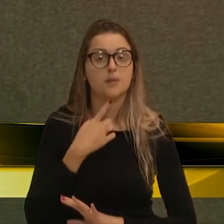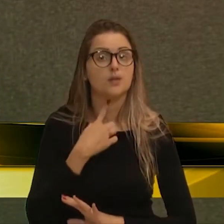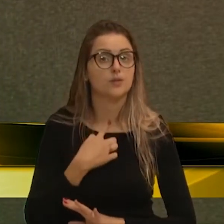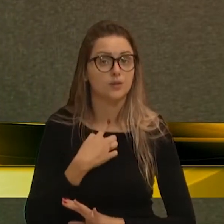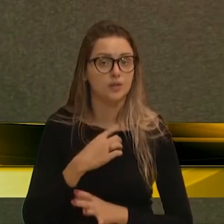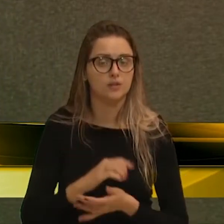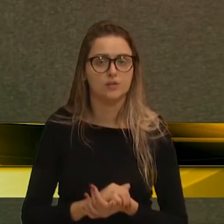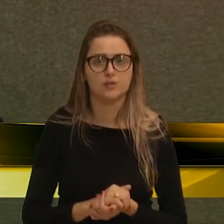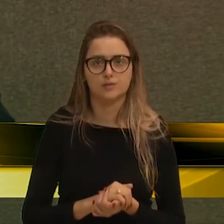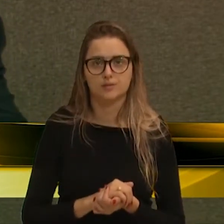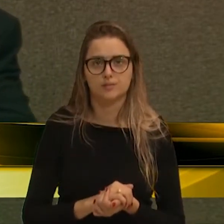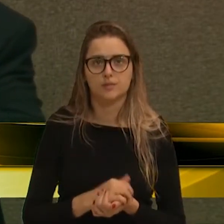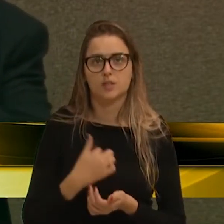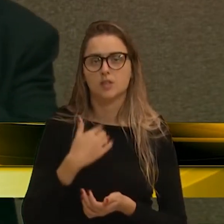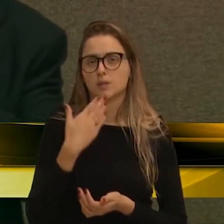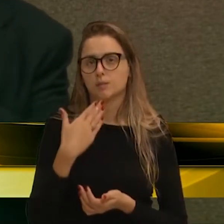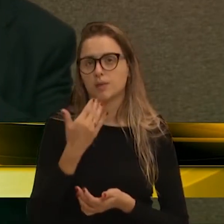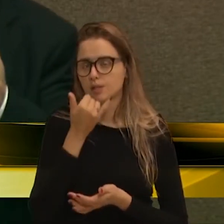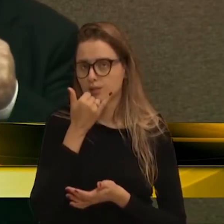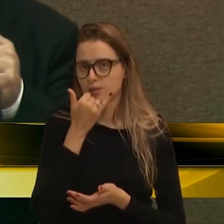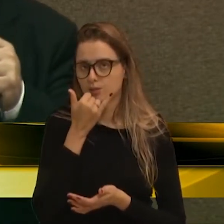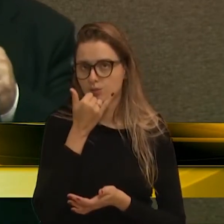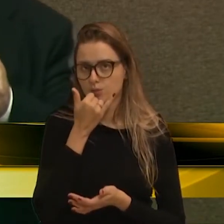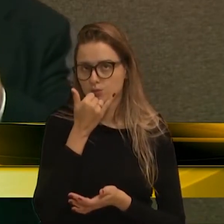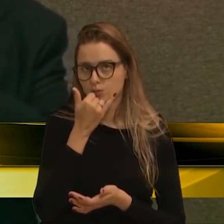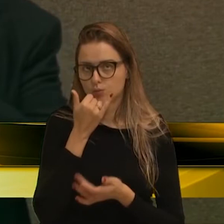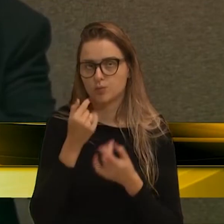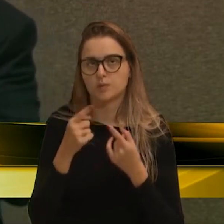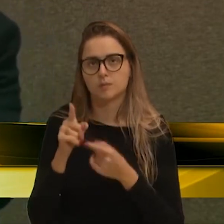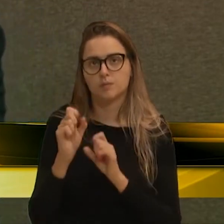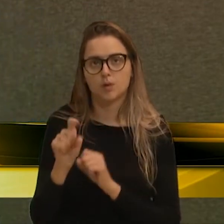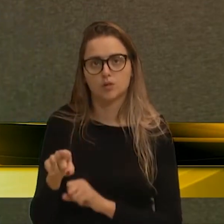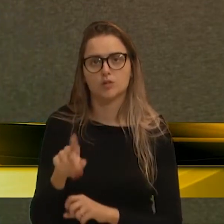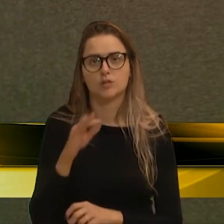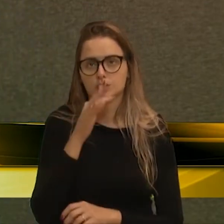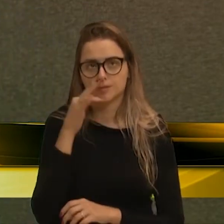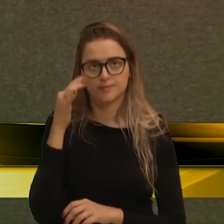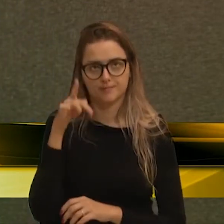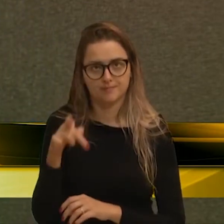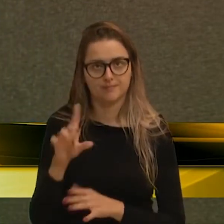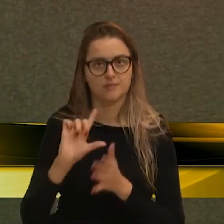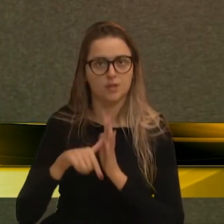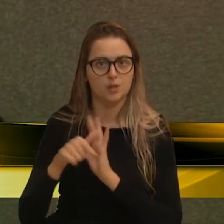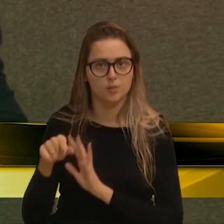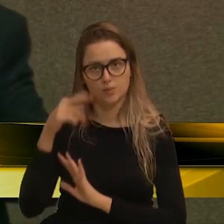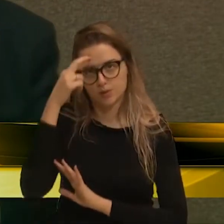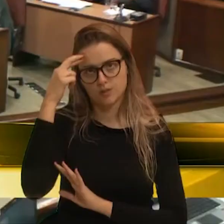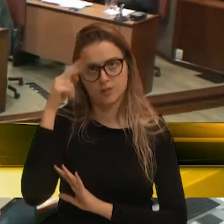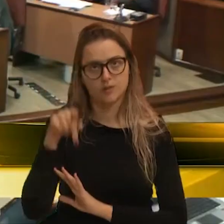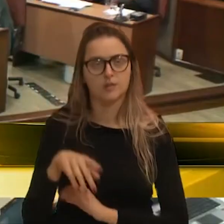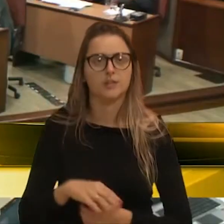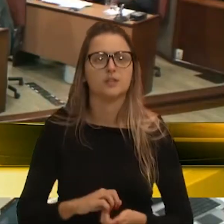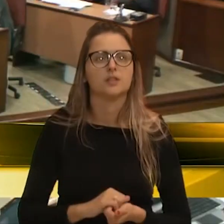Então, lhe peço escusa, lhe peço desculpa, lhe concedo a sua parte, vereador. E, posteriormente, o vereador Rafael Bueno.